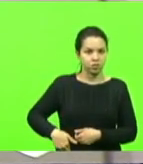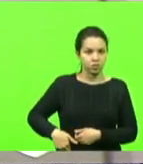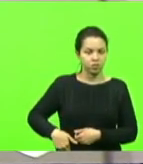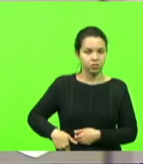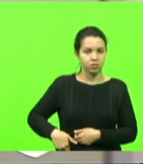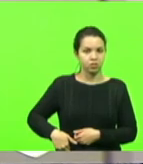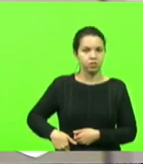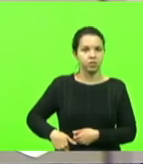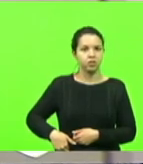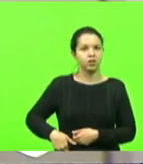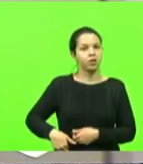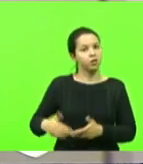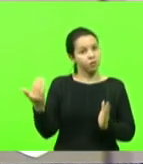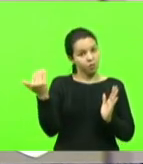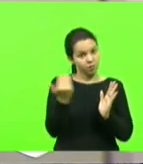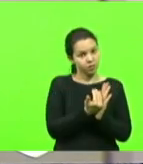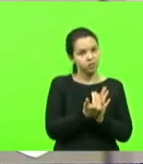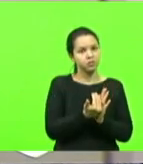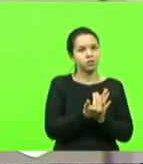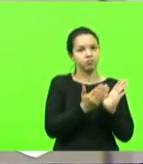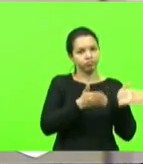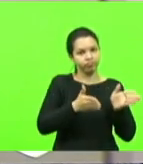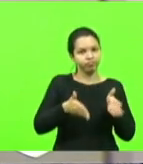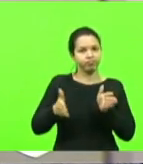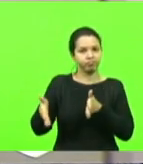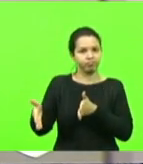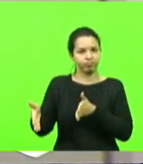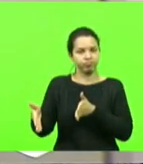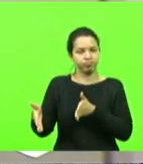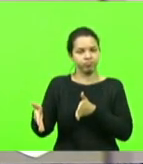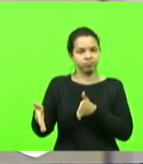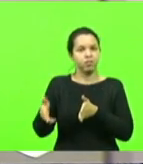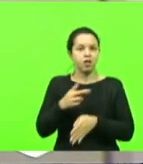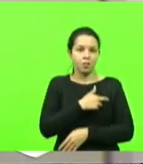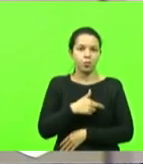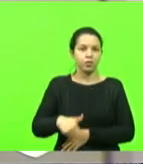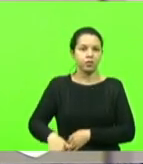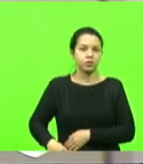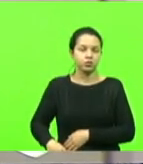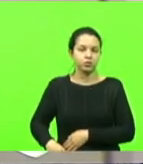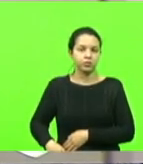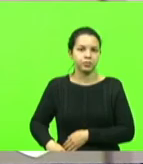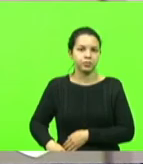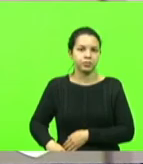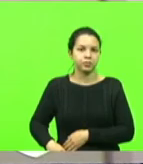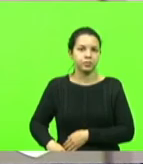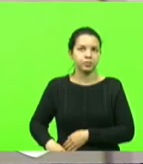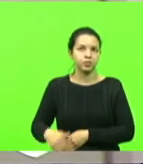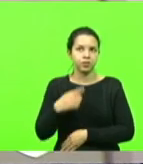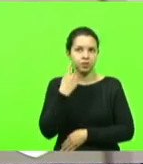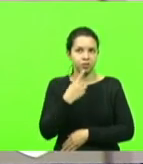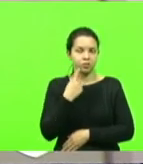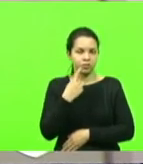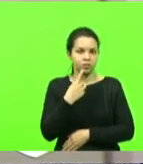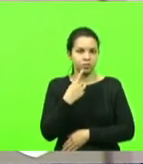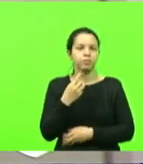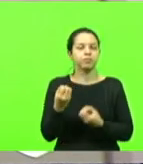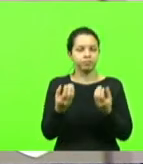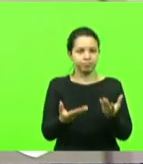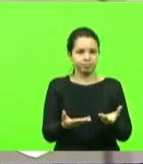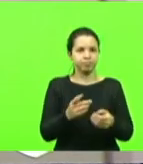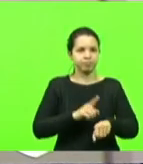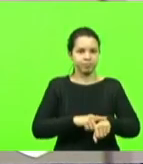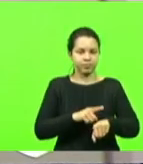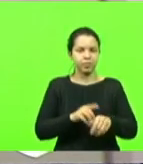protocolo aqui, deputado. deputado... Republicanos. O deputado concede o tempo. Está